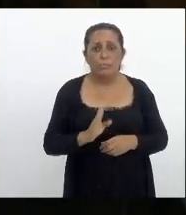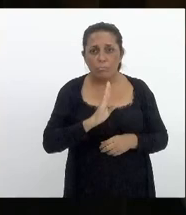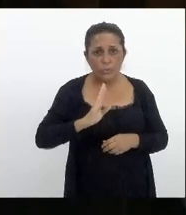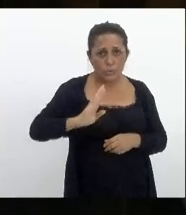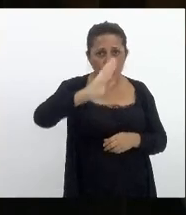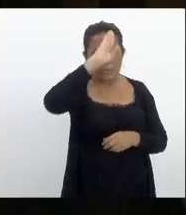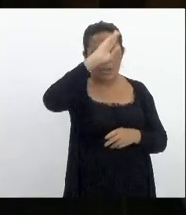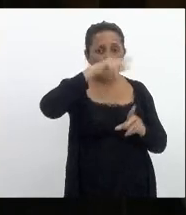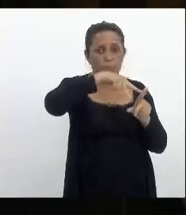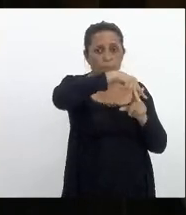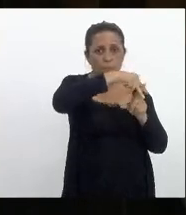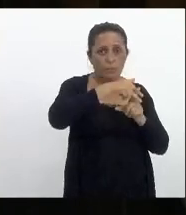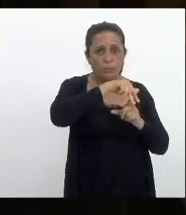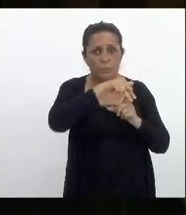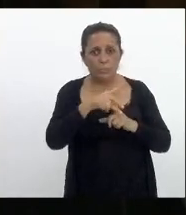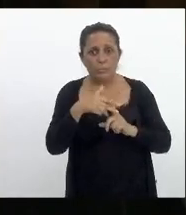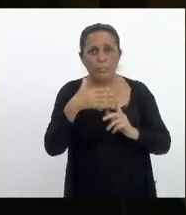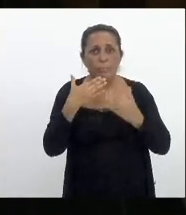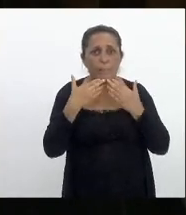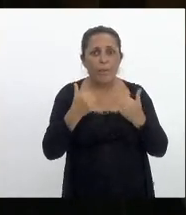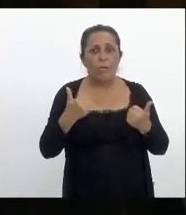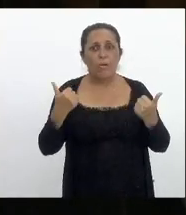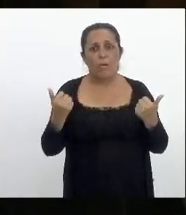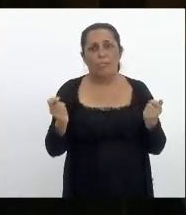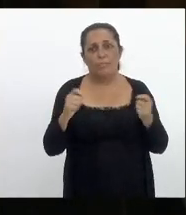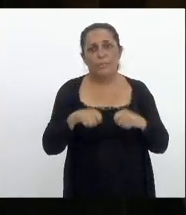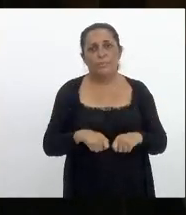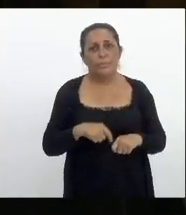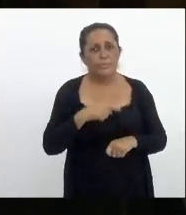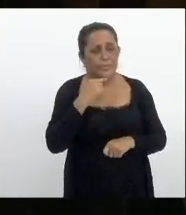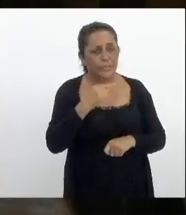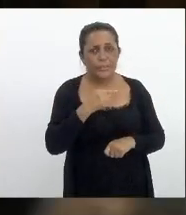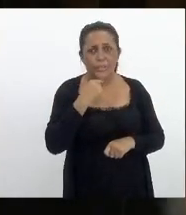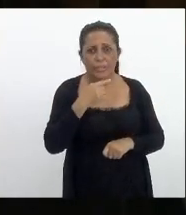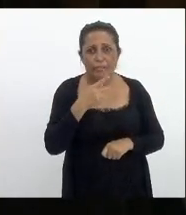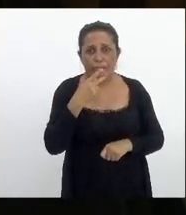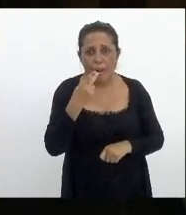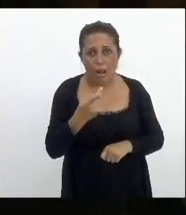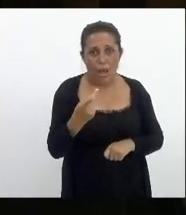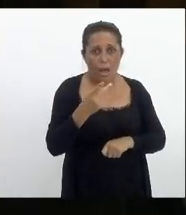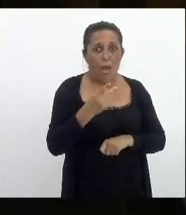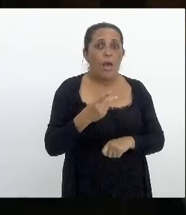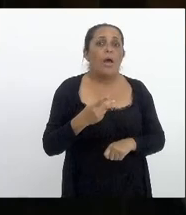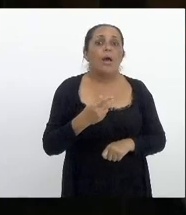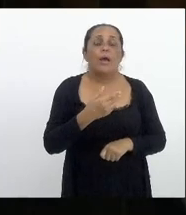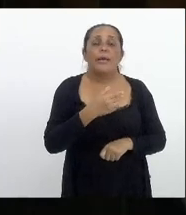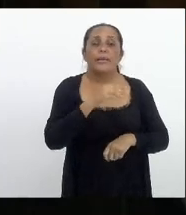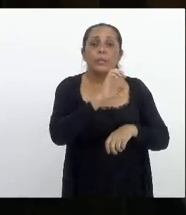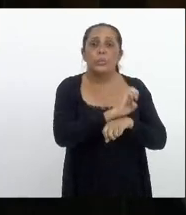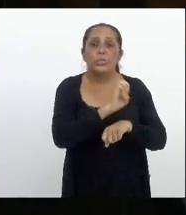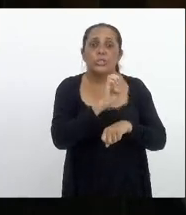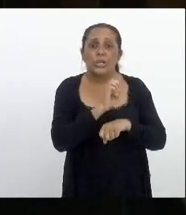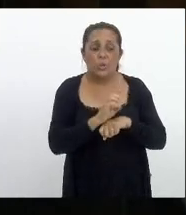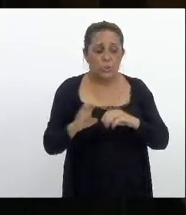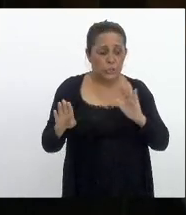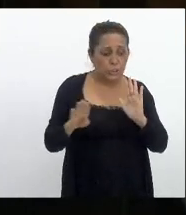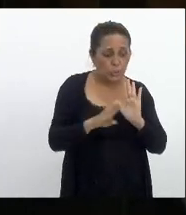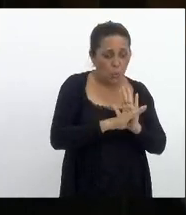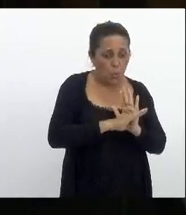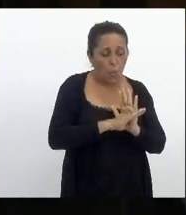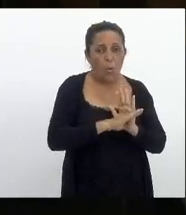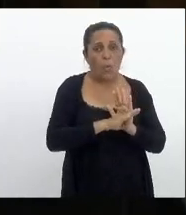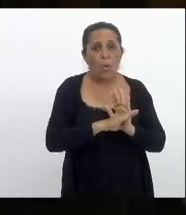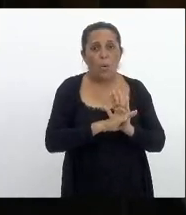ajeitar da melhor forma possível então não adianta falar que o Estado chegou do jeito que chegou